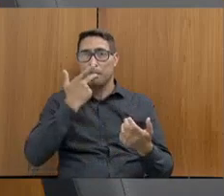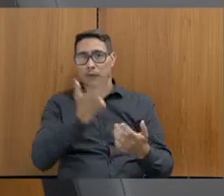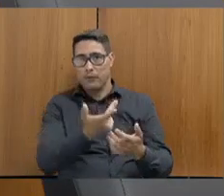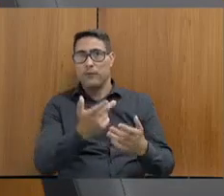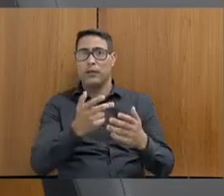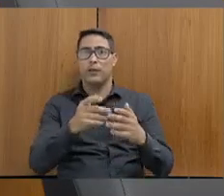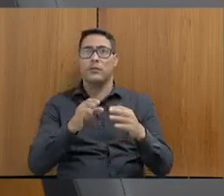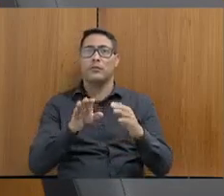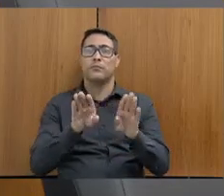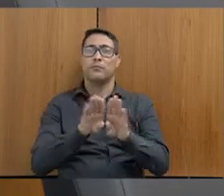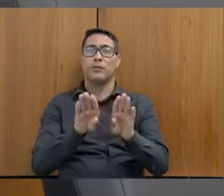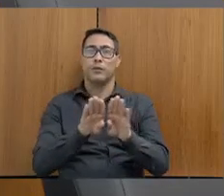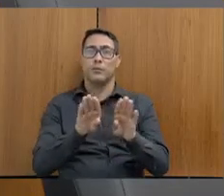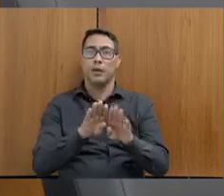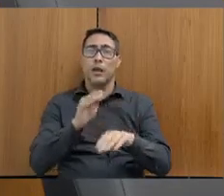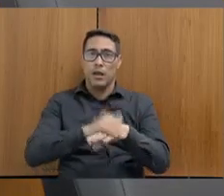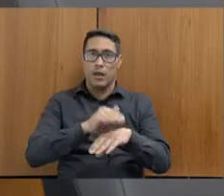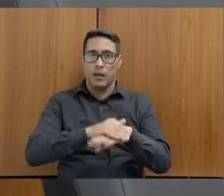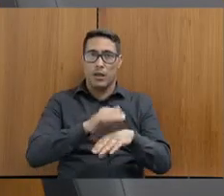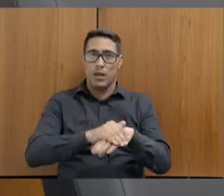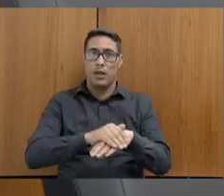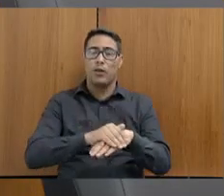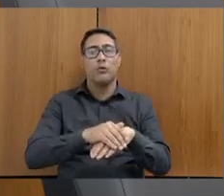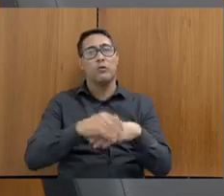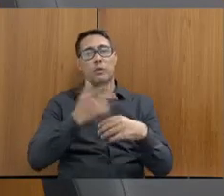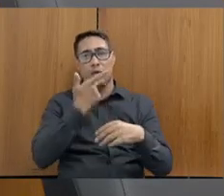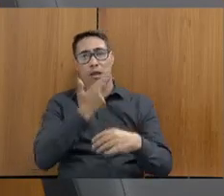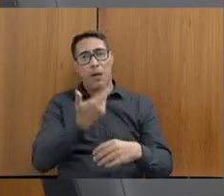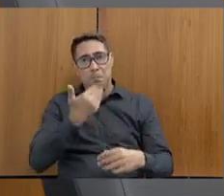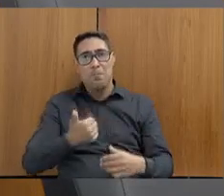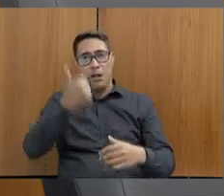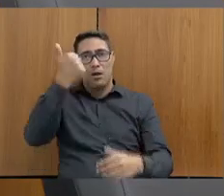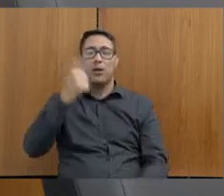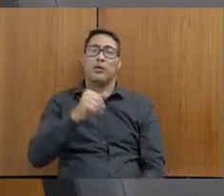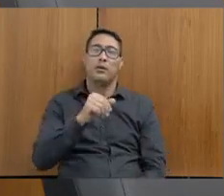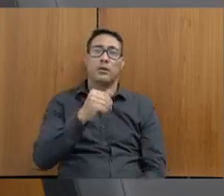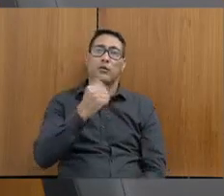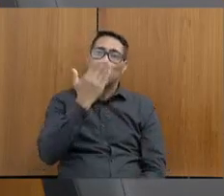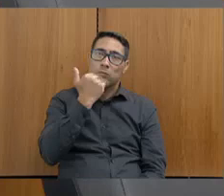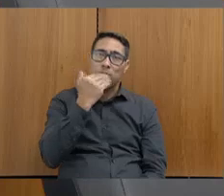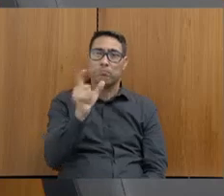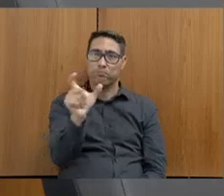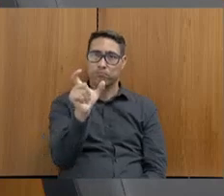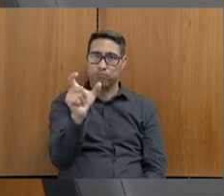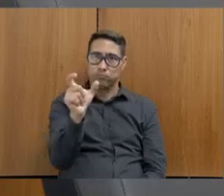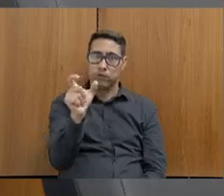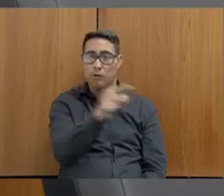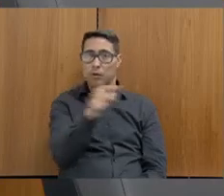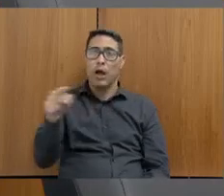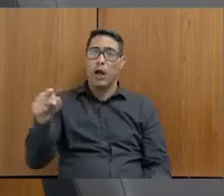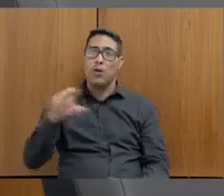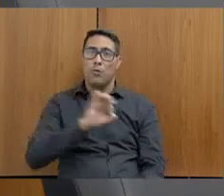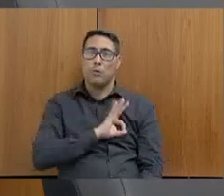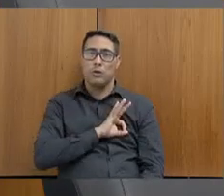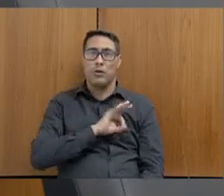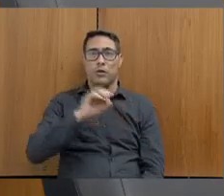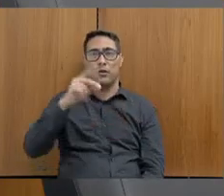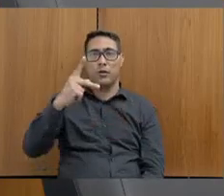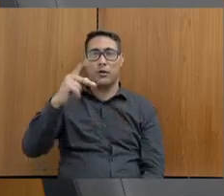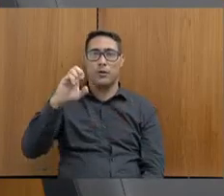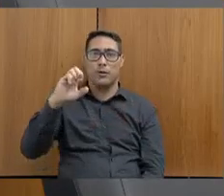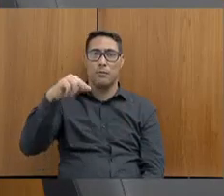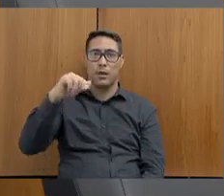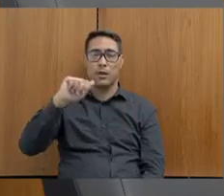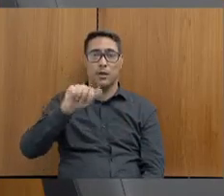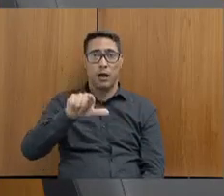constatado que eu sou favorável ao Vale de Alimentação para a polícia penal. Em relação à questão dos suicídios que